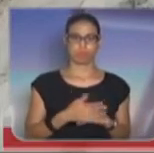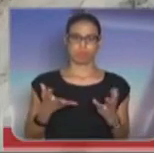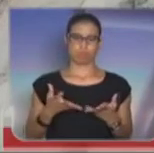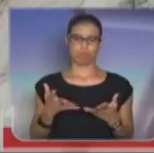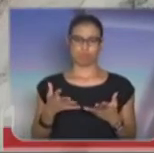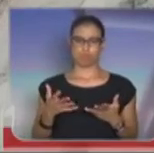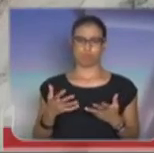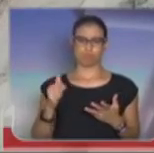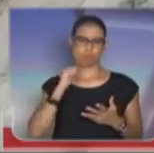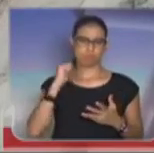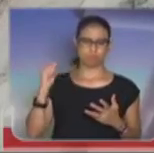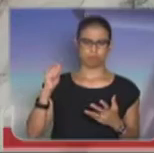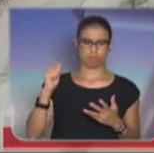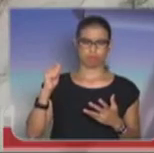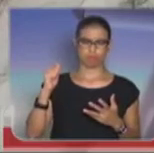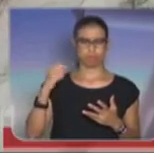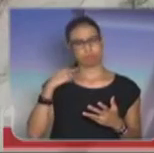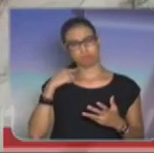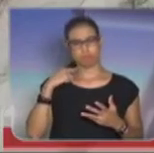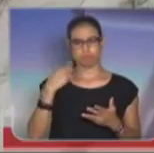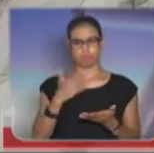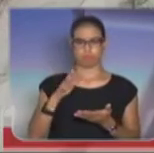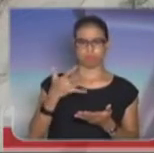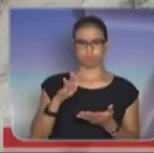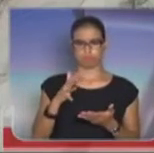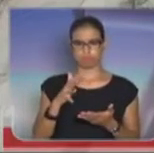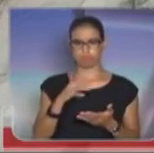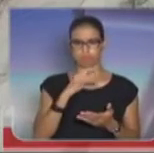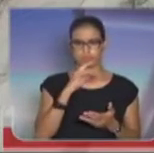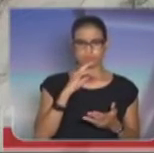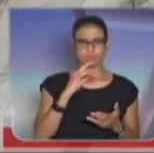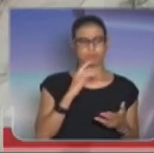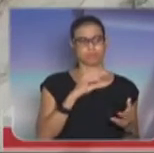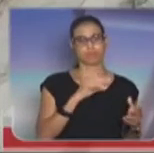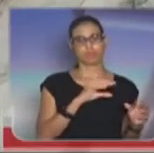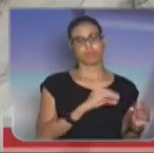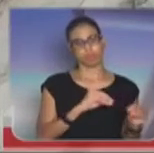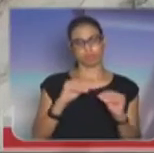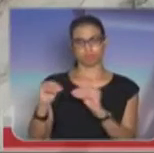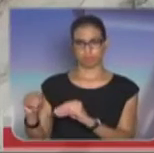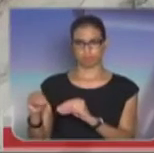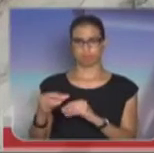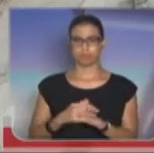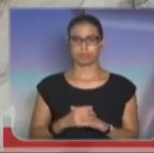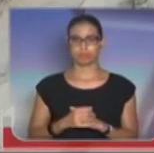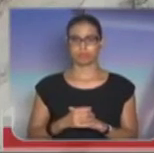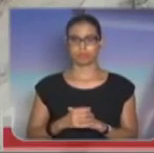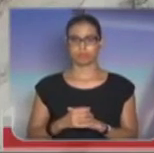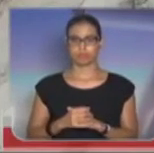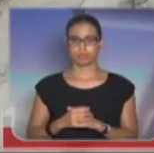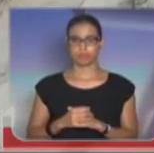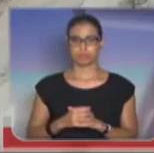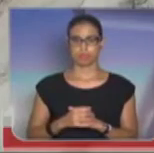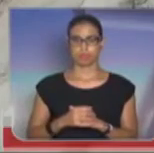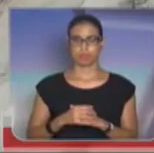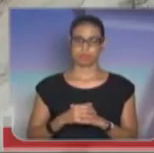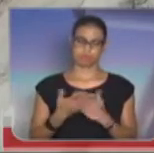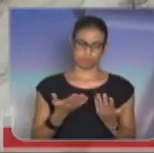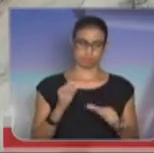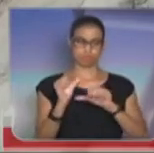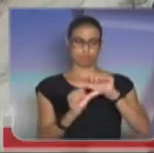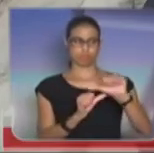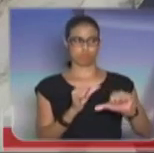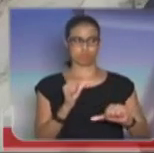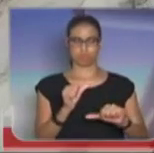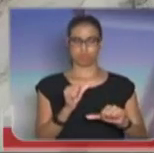abril, maio mais ou menos, ele seria obrigado a para a reserva e, portanto, foi feita a troca do comandante